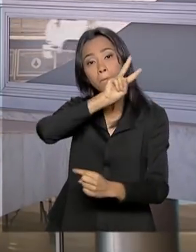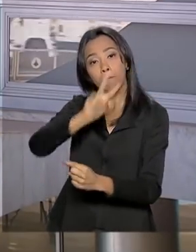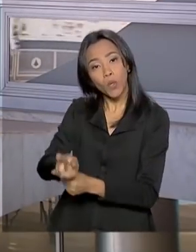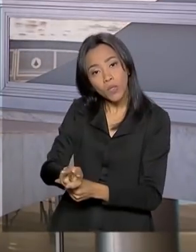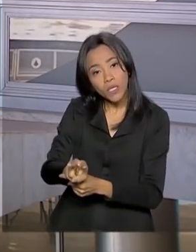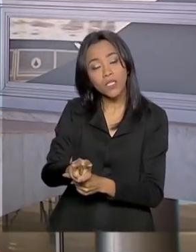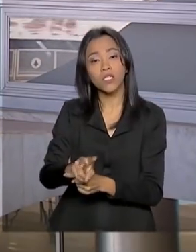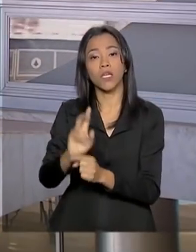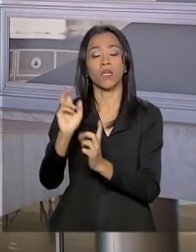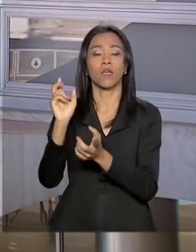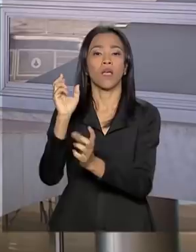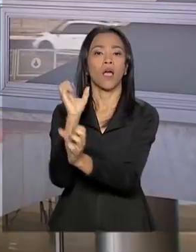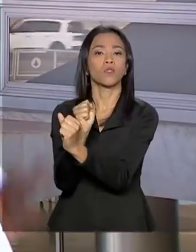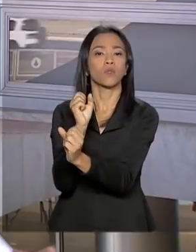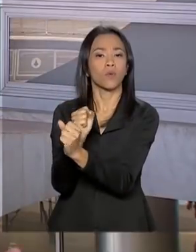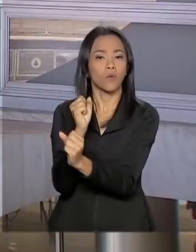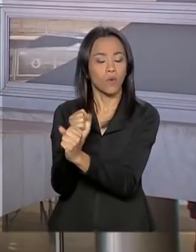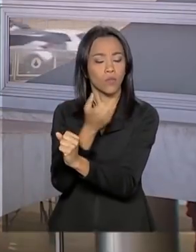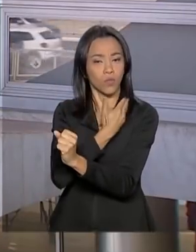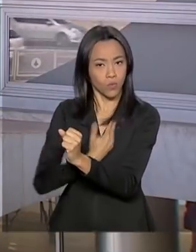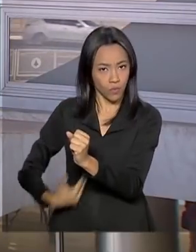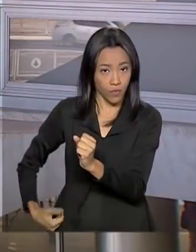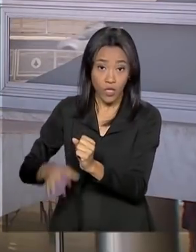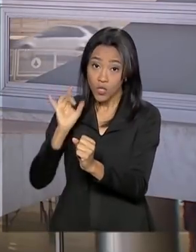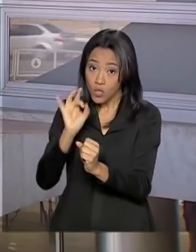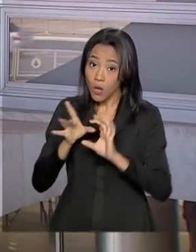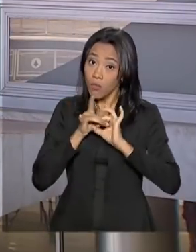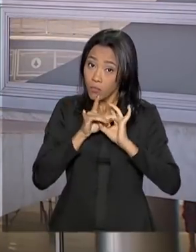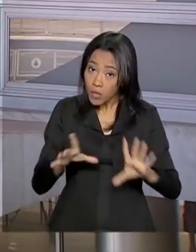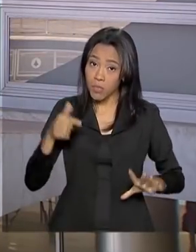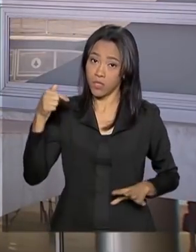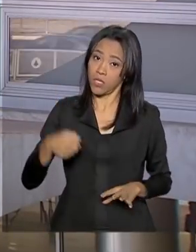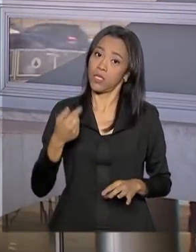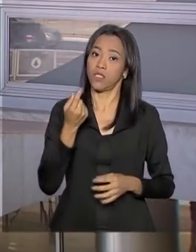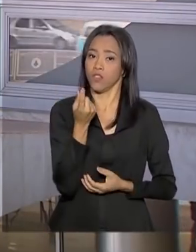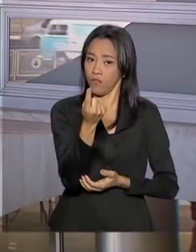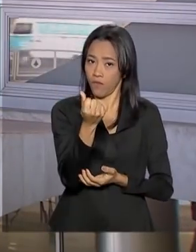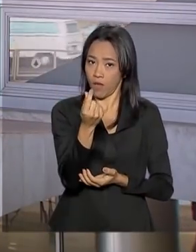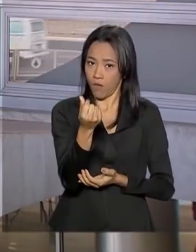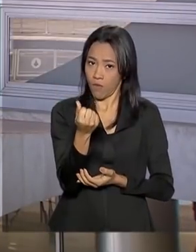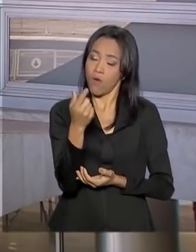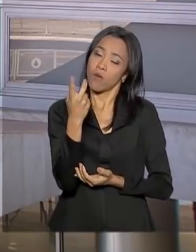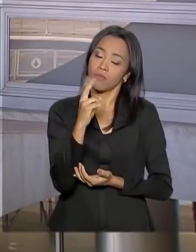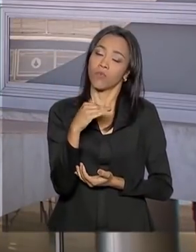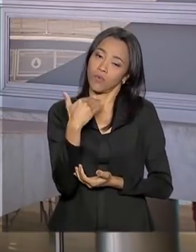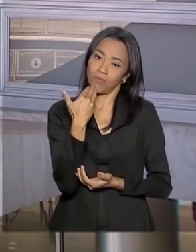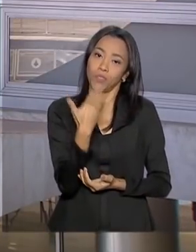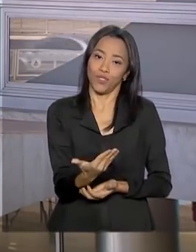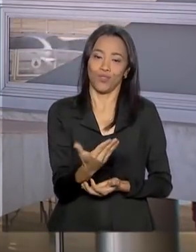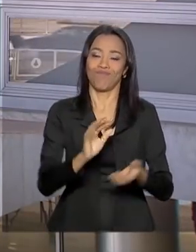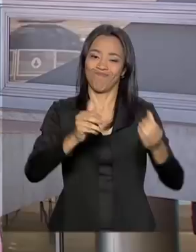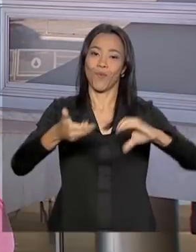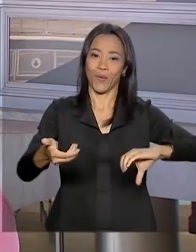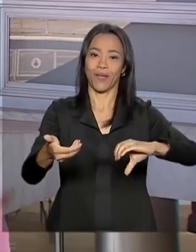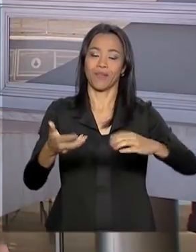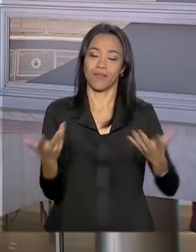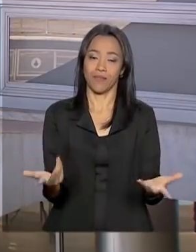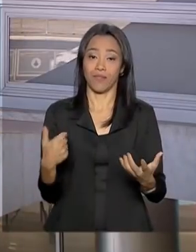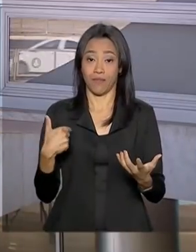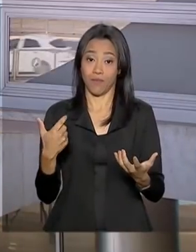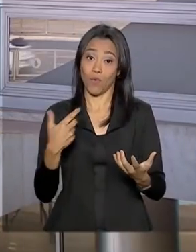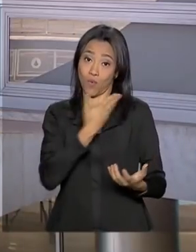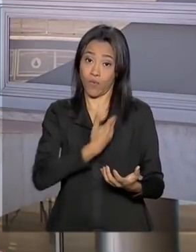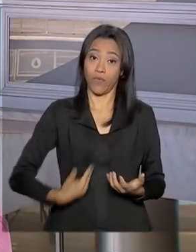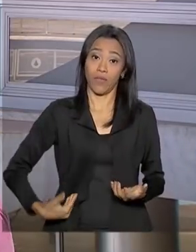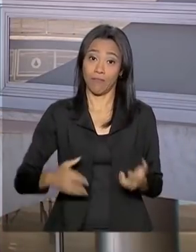eventuais endividamentos, por isso só autoriza esse tipo de operação com o aval do Congresso Nacional. Então, o governo conta muito